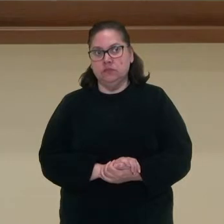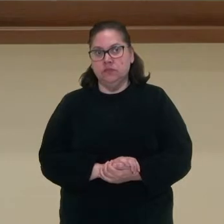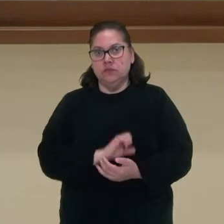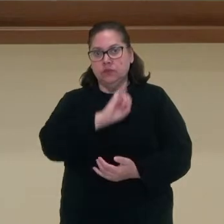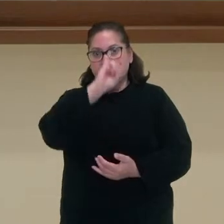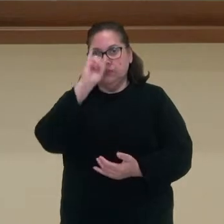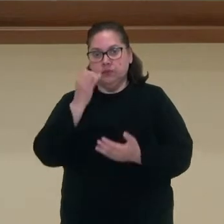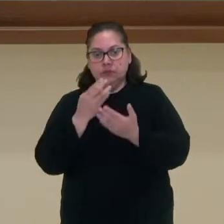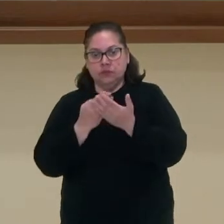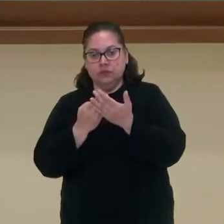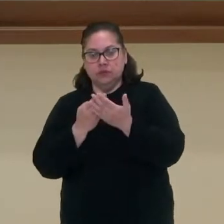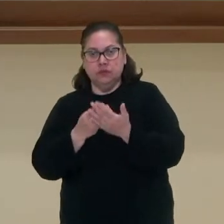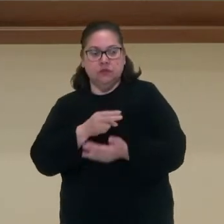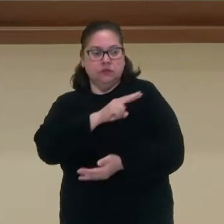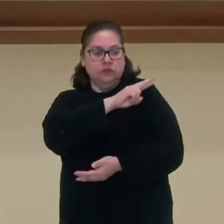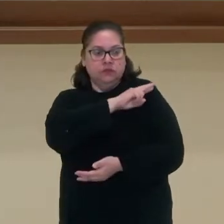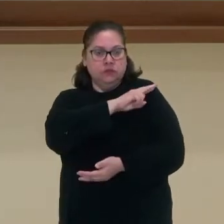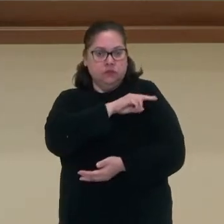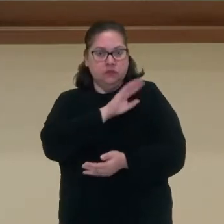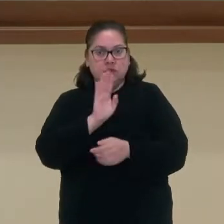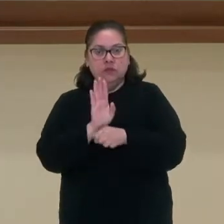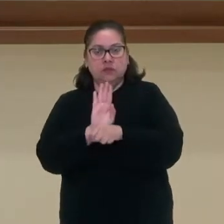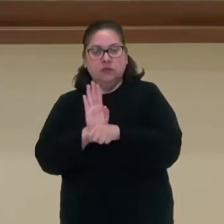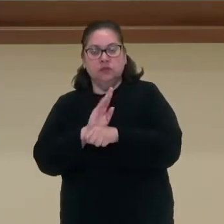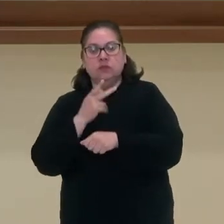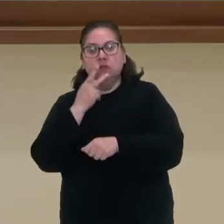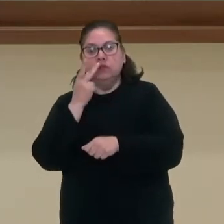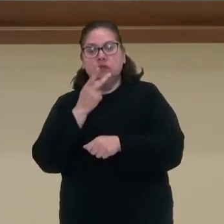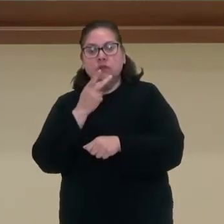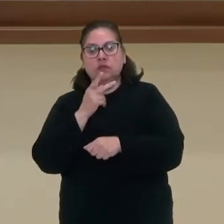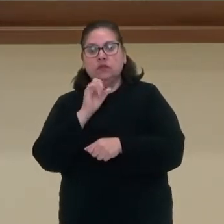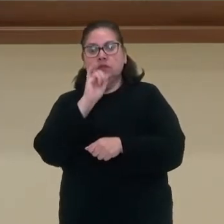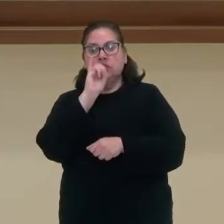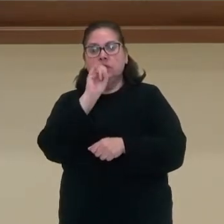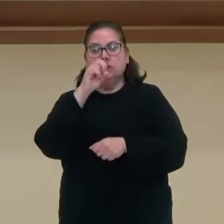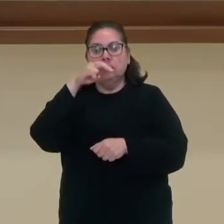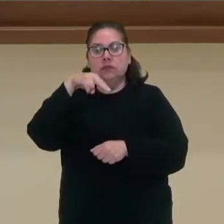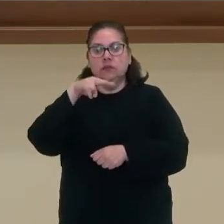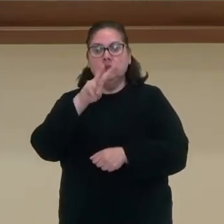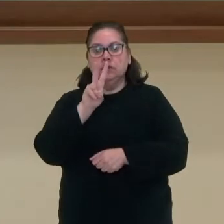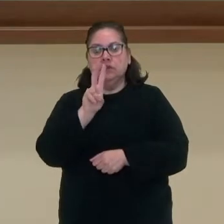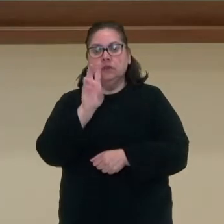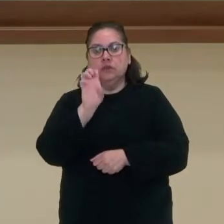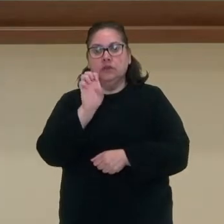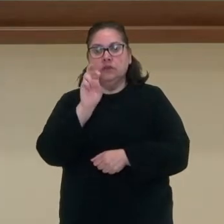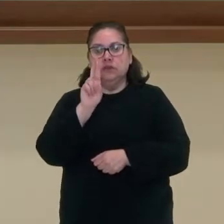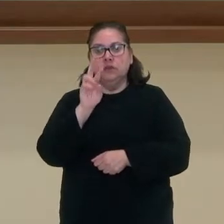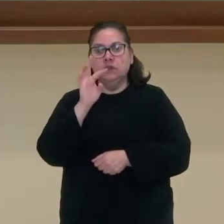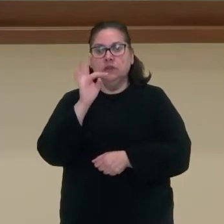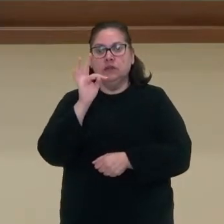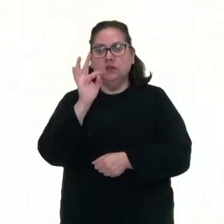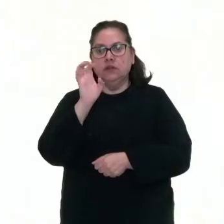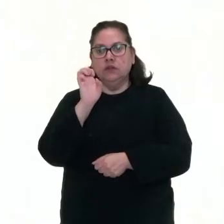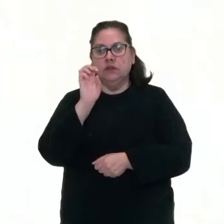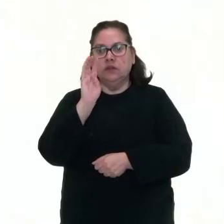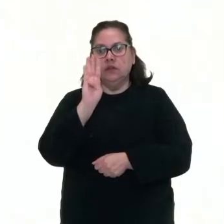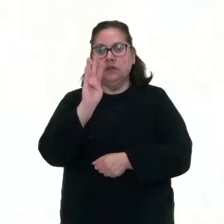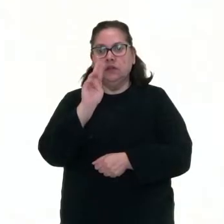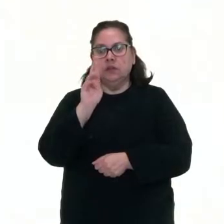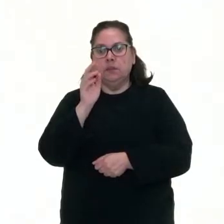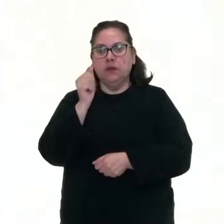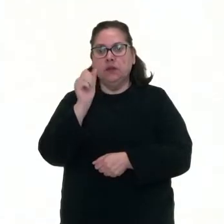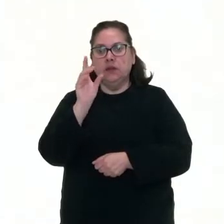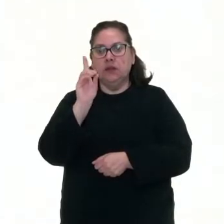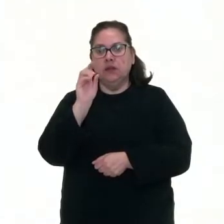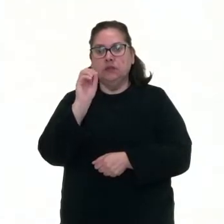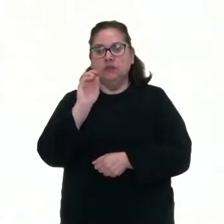Olá estudantes da segunda série, nesse vídeo nós vamos falar sobre os invertebrados, nós vamos falar sobre os poríferos. Então quem são os